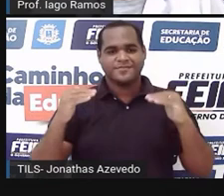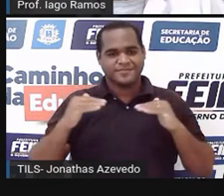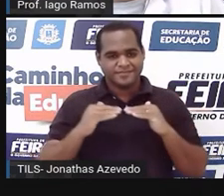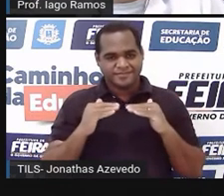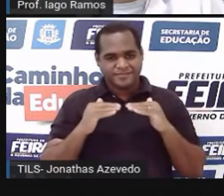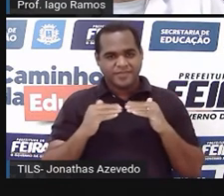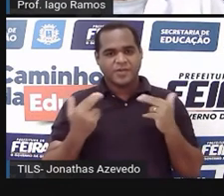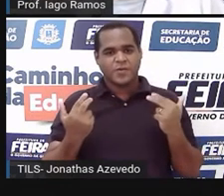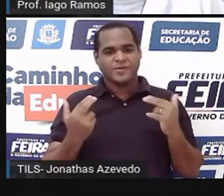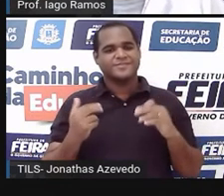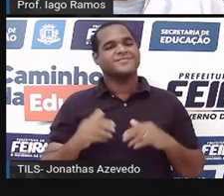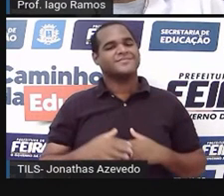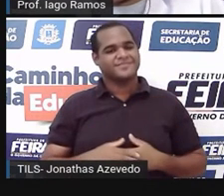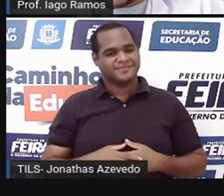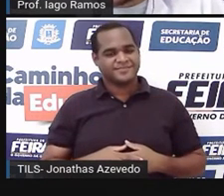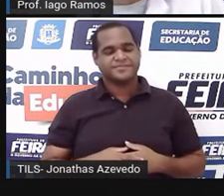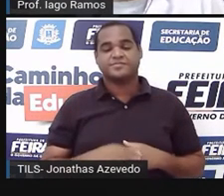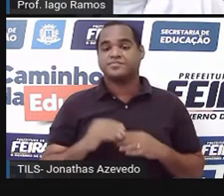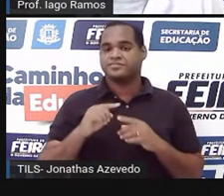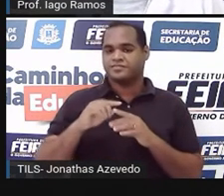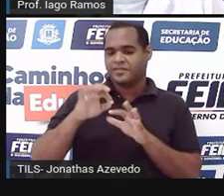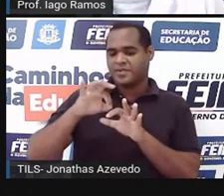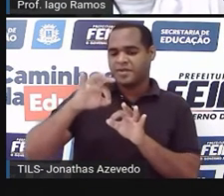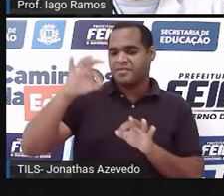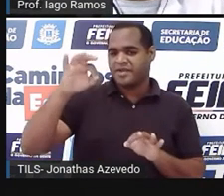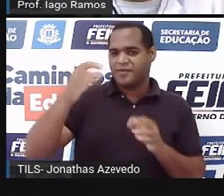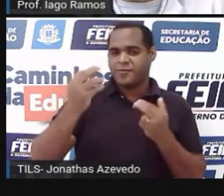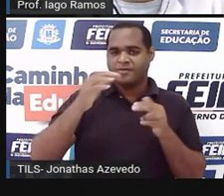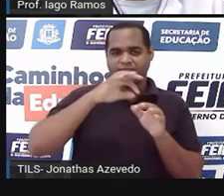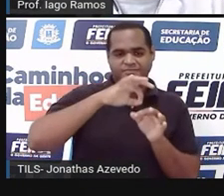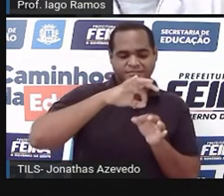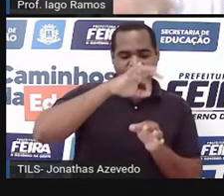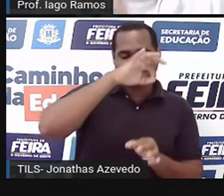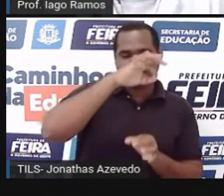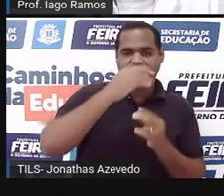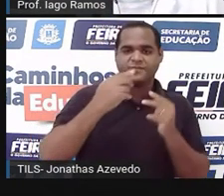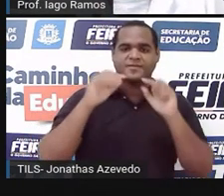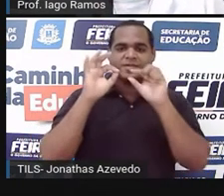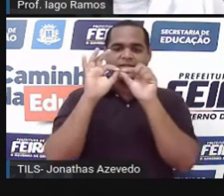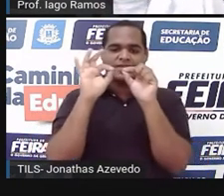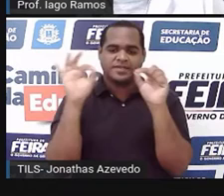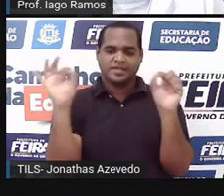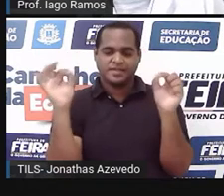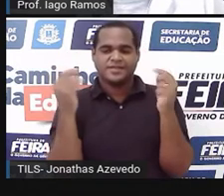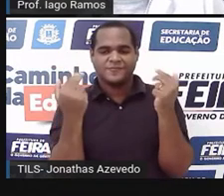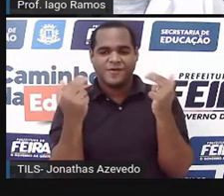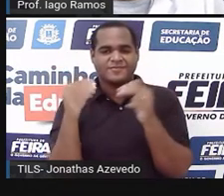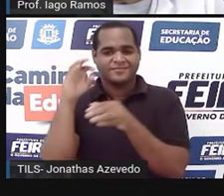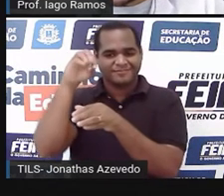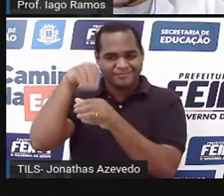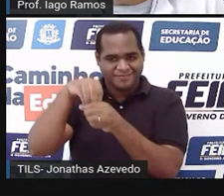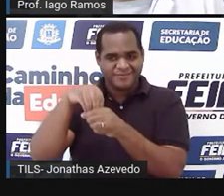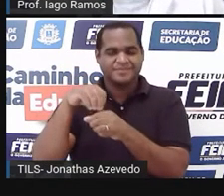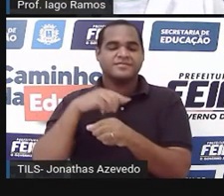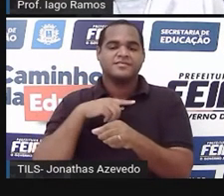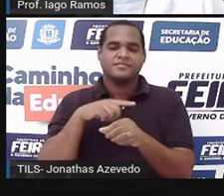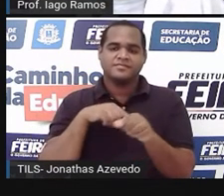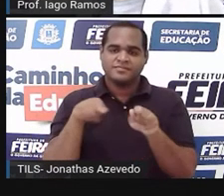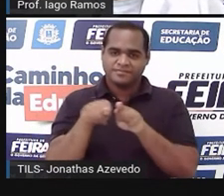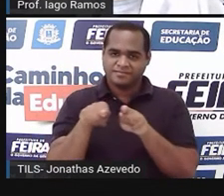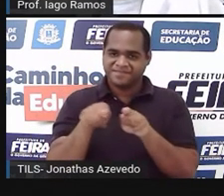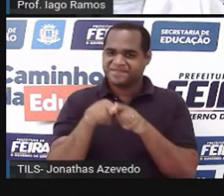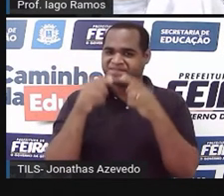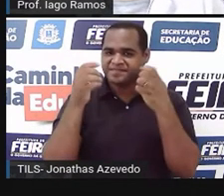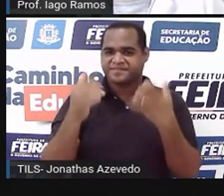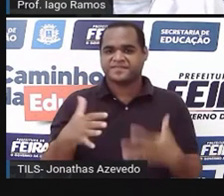têm a mesma medida, o mesmo tamanho e é acutângulo porque os três ângulos lá dentro são ângulos agudos, ângulos